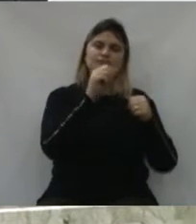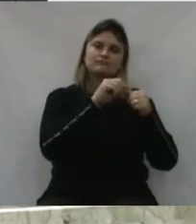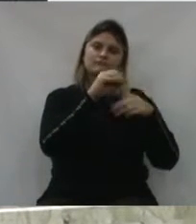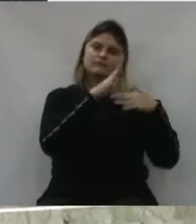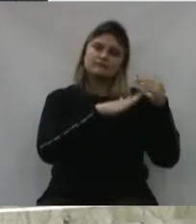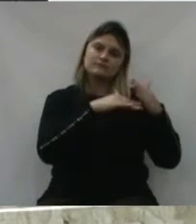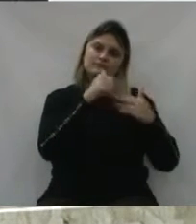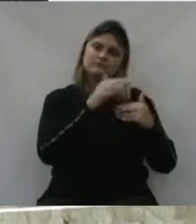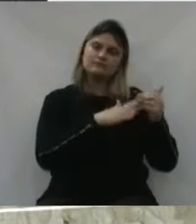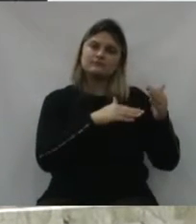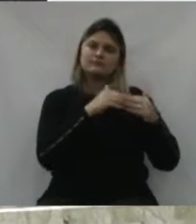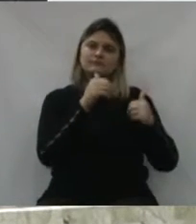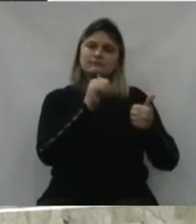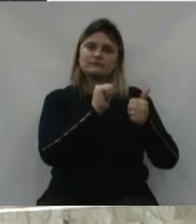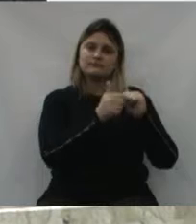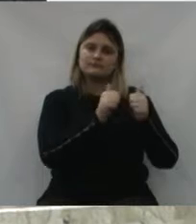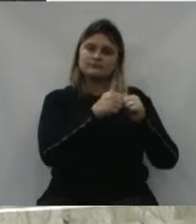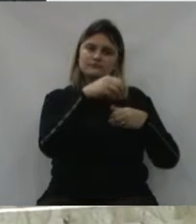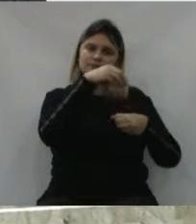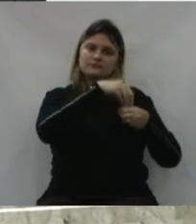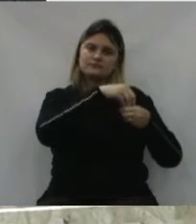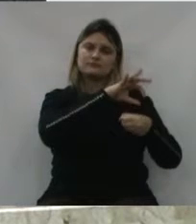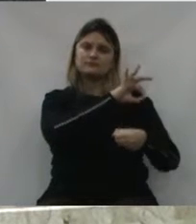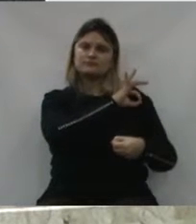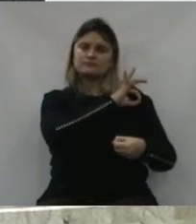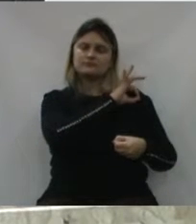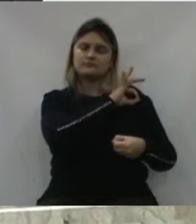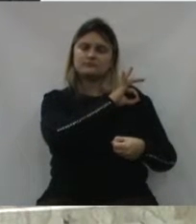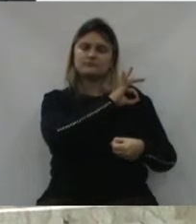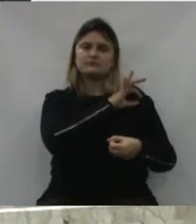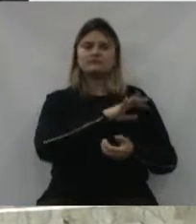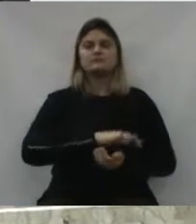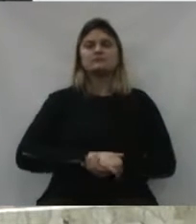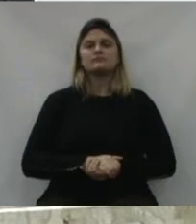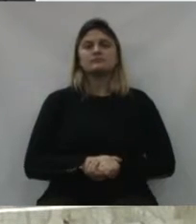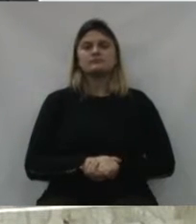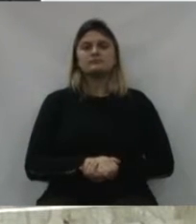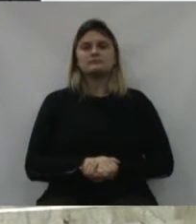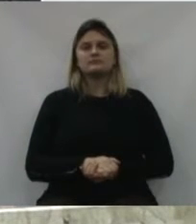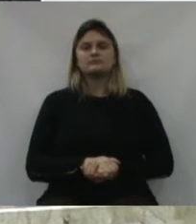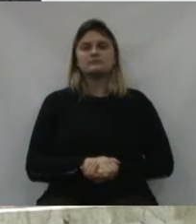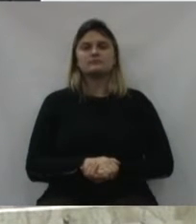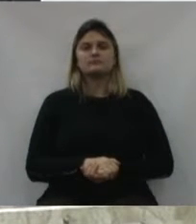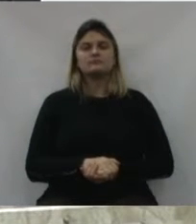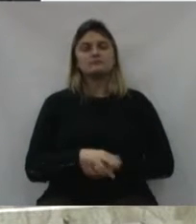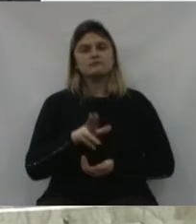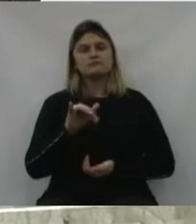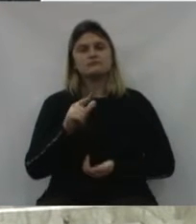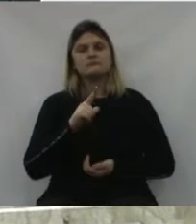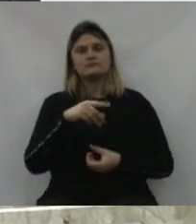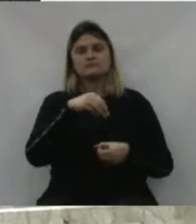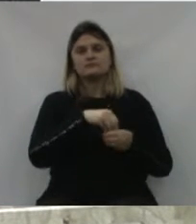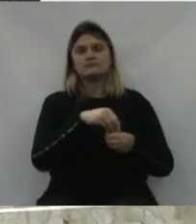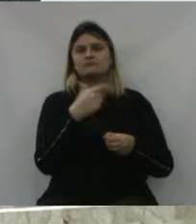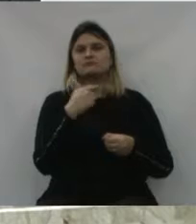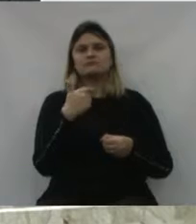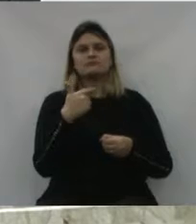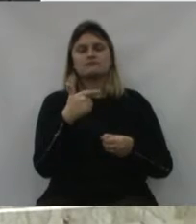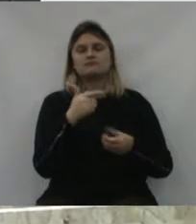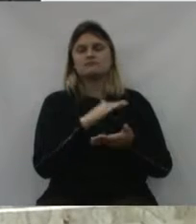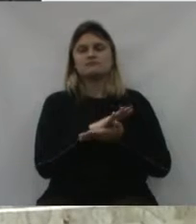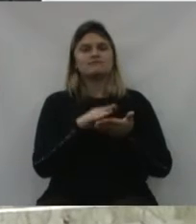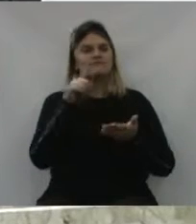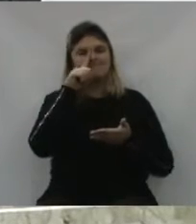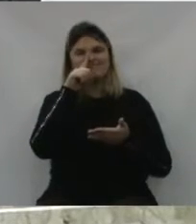absorvidas através de uma escolinha dentro do próprio pátio da Polícia Militar. Então, vai estar